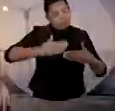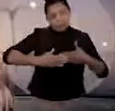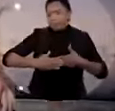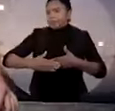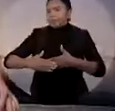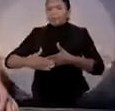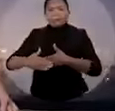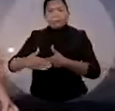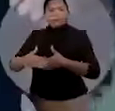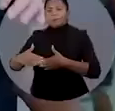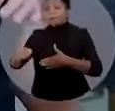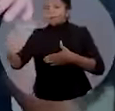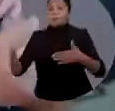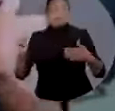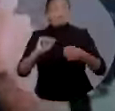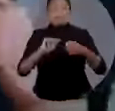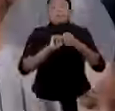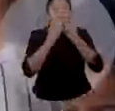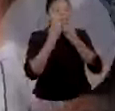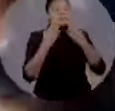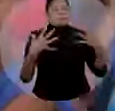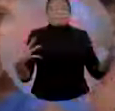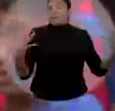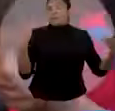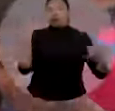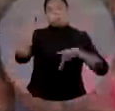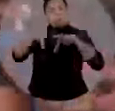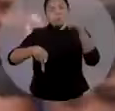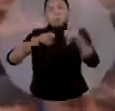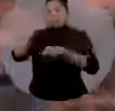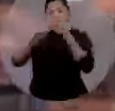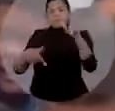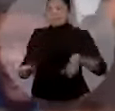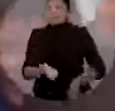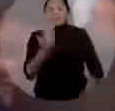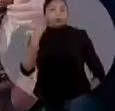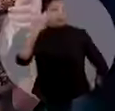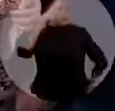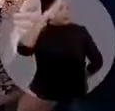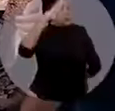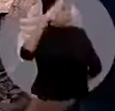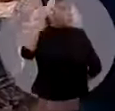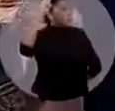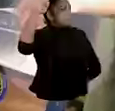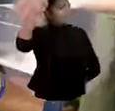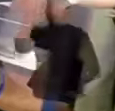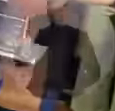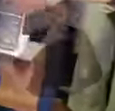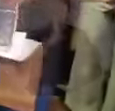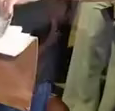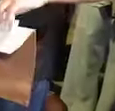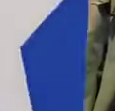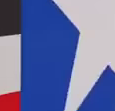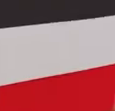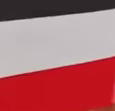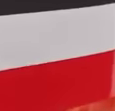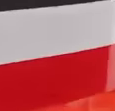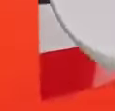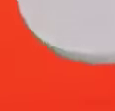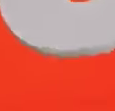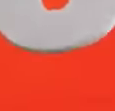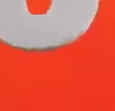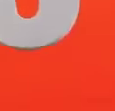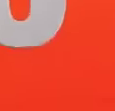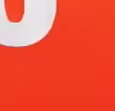frente, para fazer o bem de nossa gente. Vamos de Brandão, porque ele já conhece, sabe o que fazer.